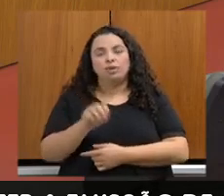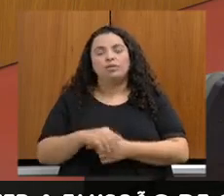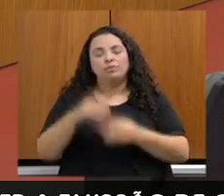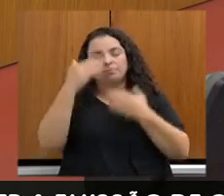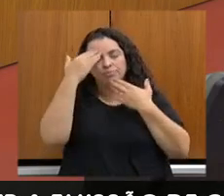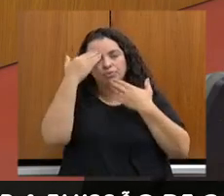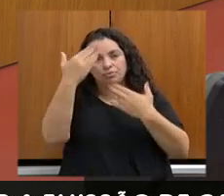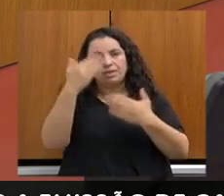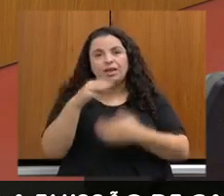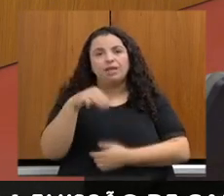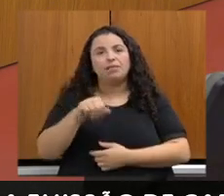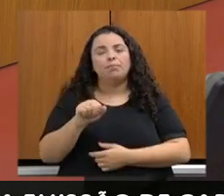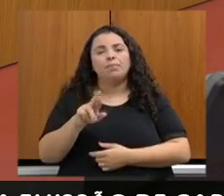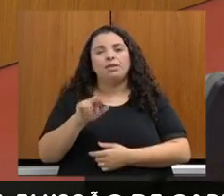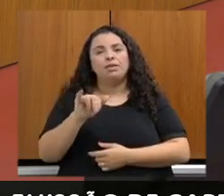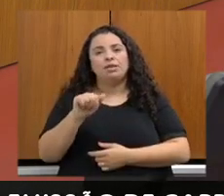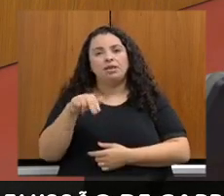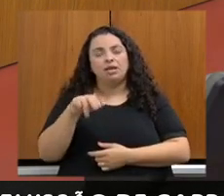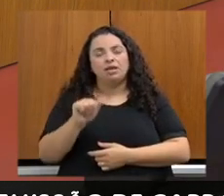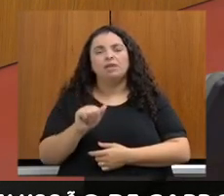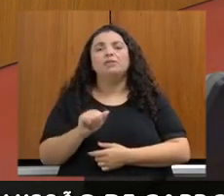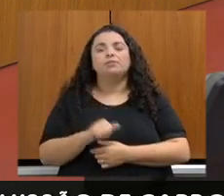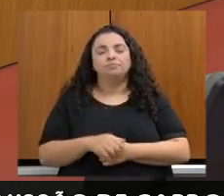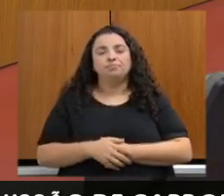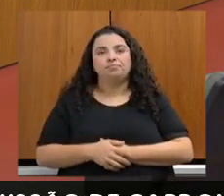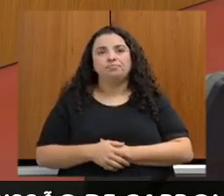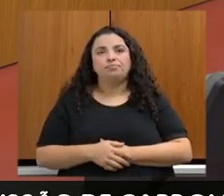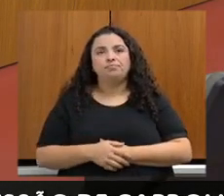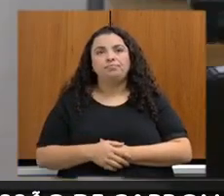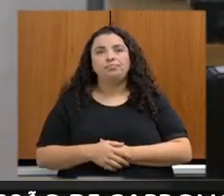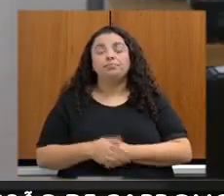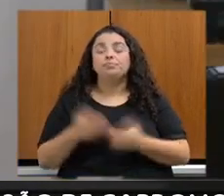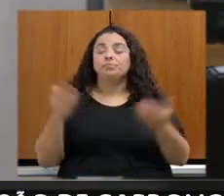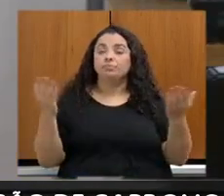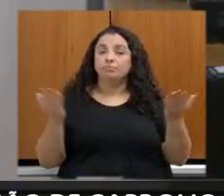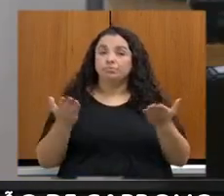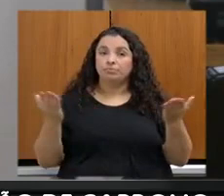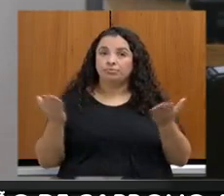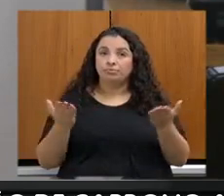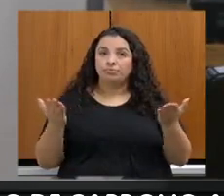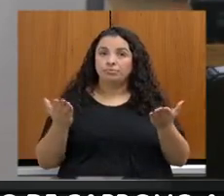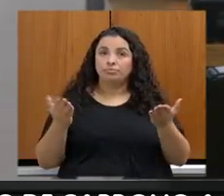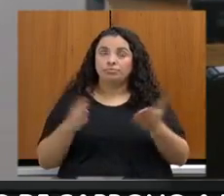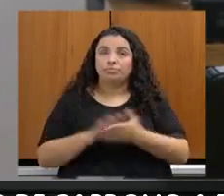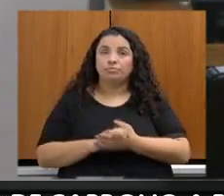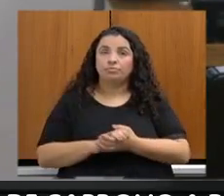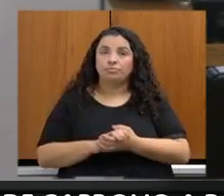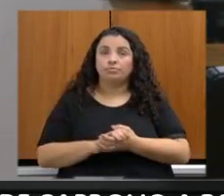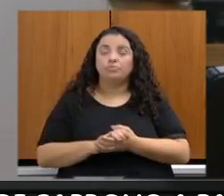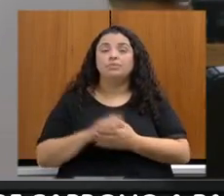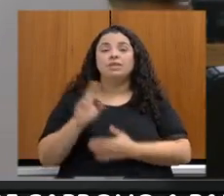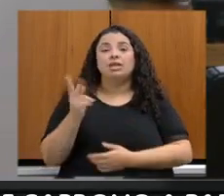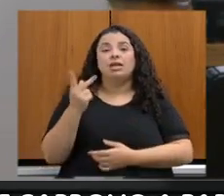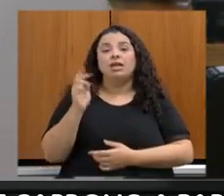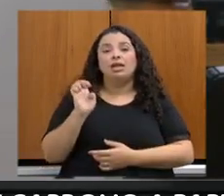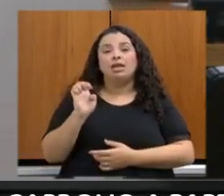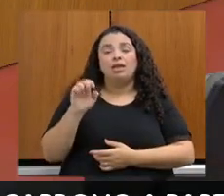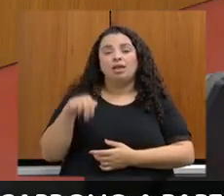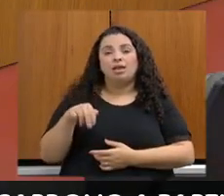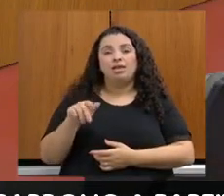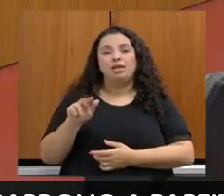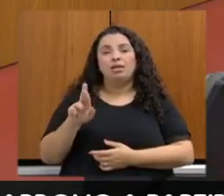senhora Mariana Ramos, pelas suas contribuições. Eu passo a palavra ao senhor Henrique Damasio